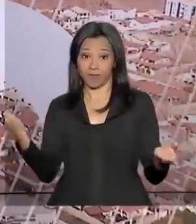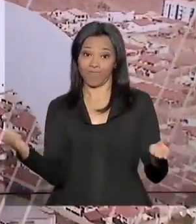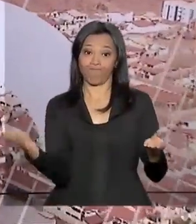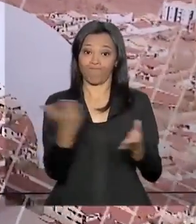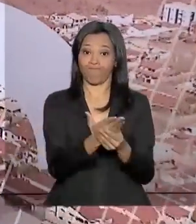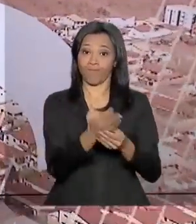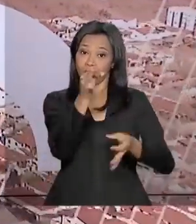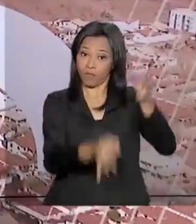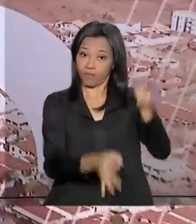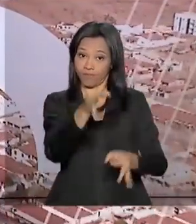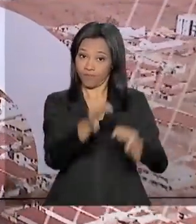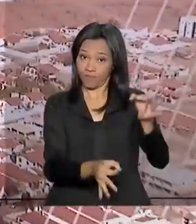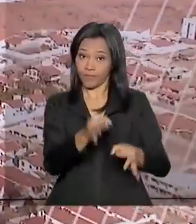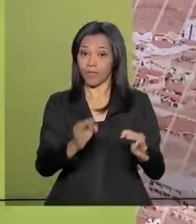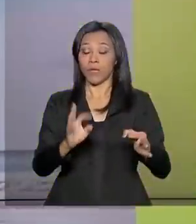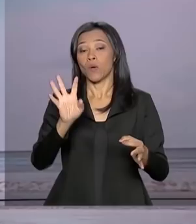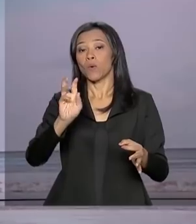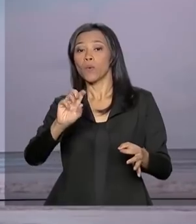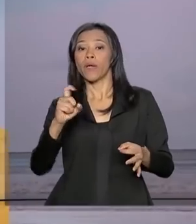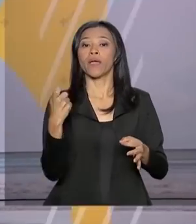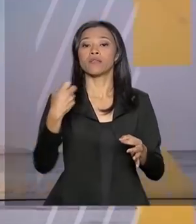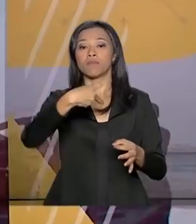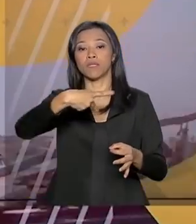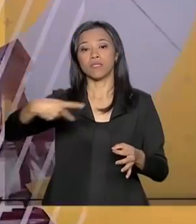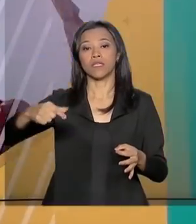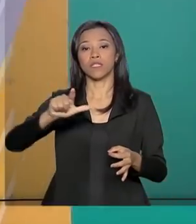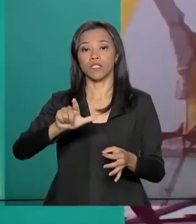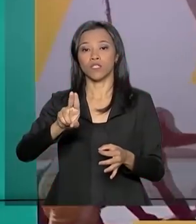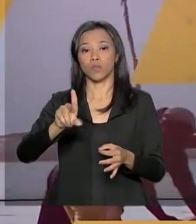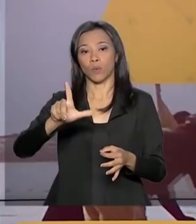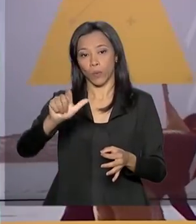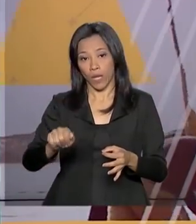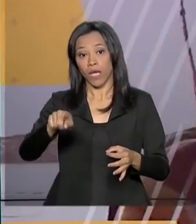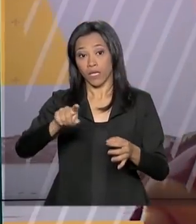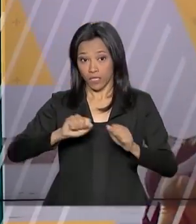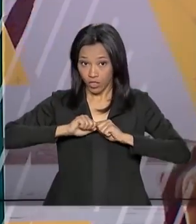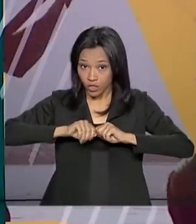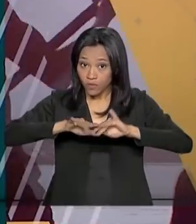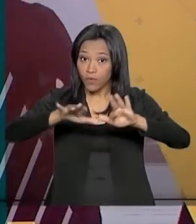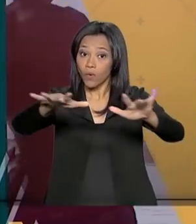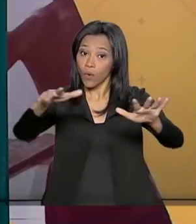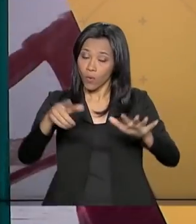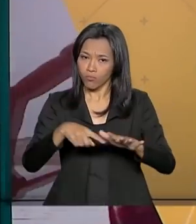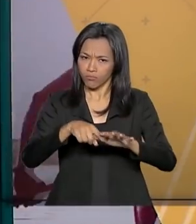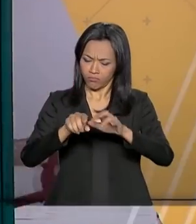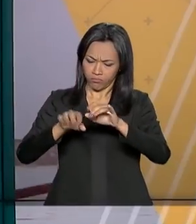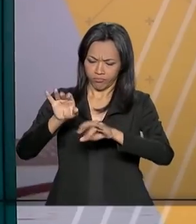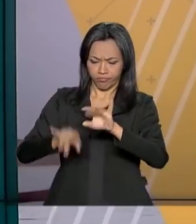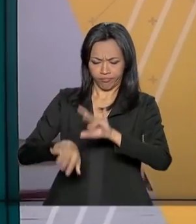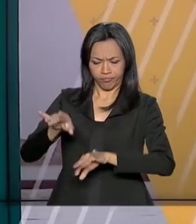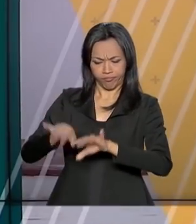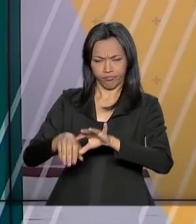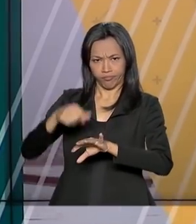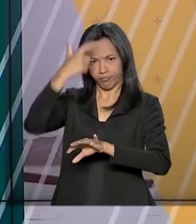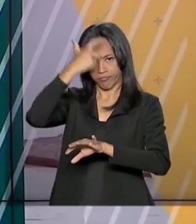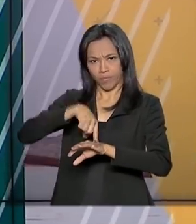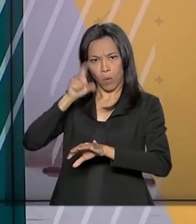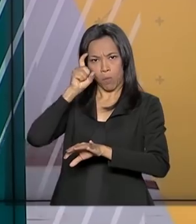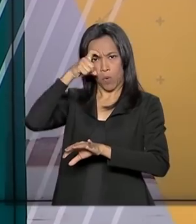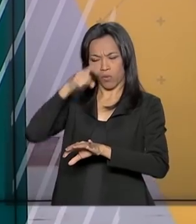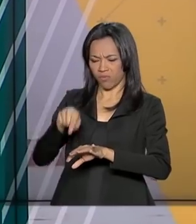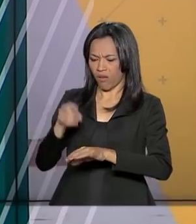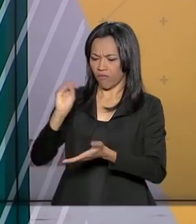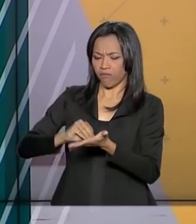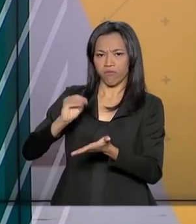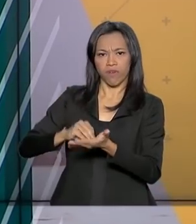ministro da Justiça e Segurança Pública, Sérgio Moro, divulgou uma nota sobre as matérias. A nota diz que lamenta a falta de indicação da pessoa